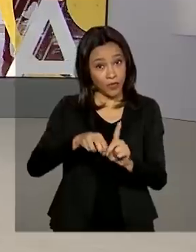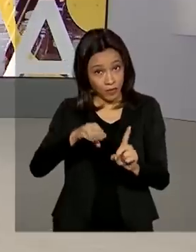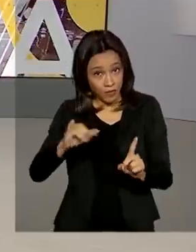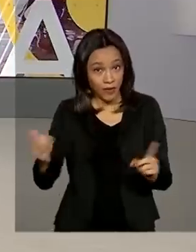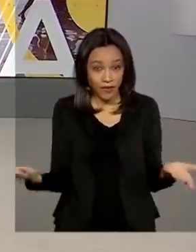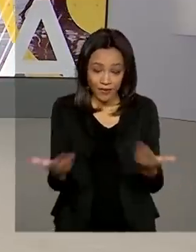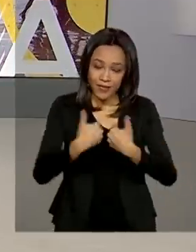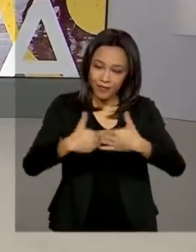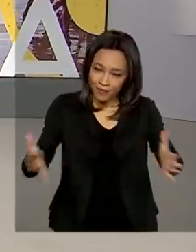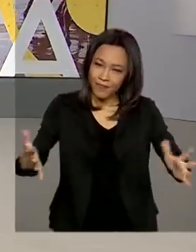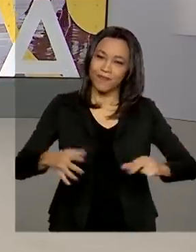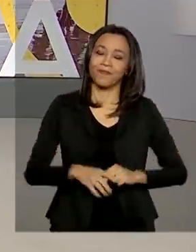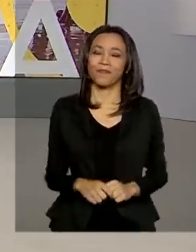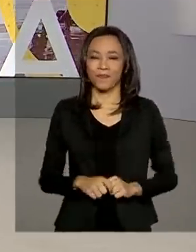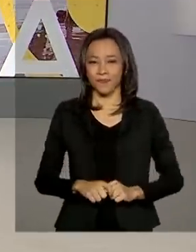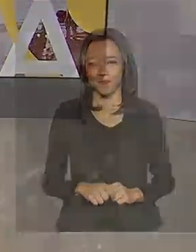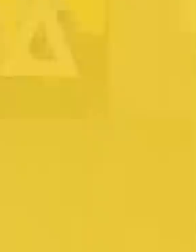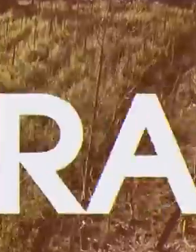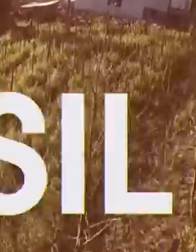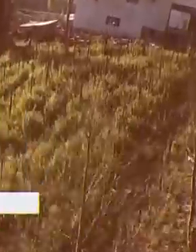Brasil em Dia começa agora.